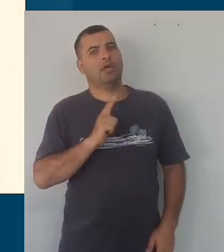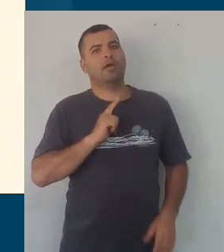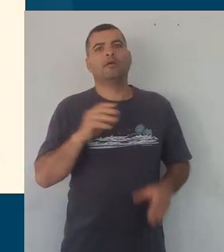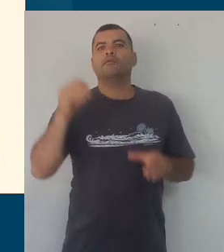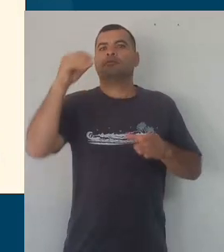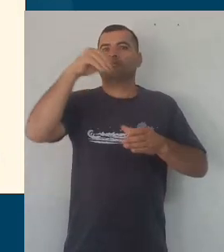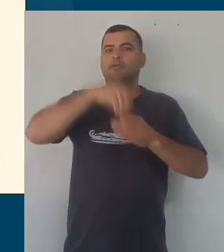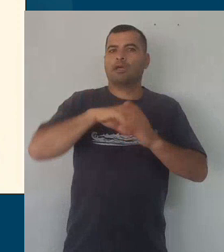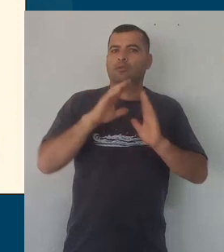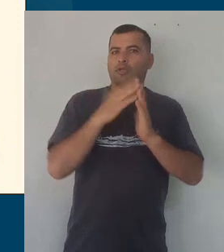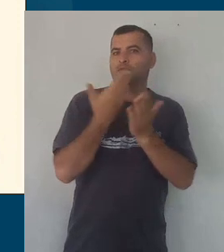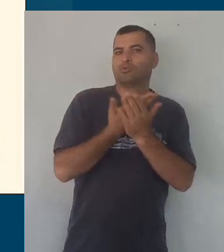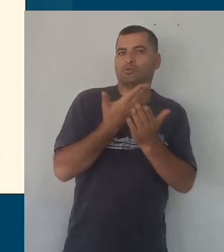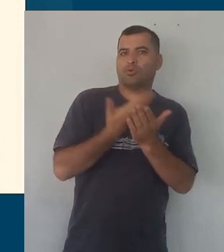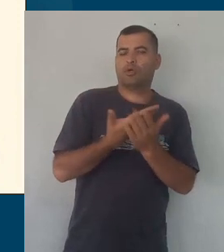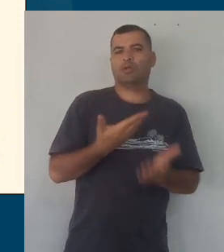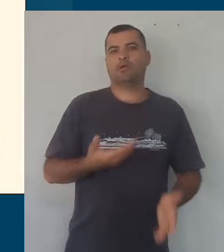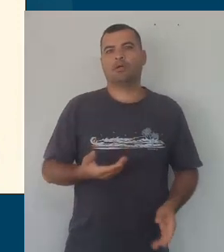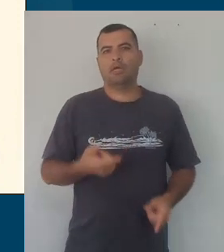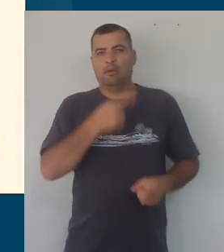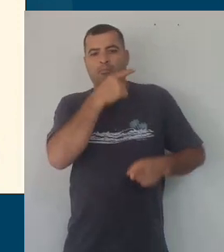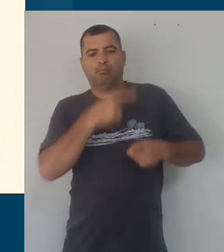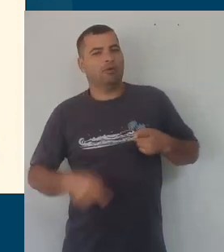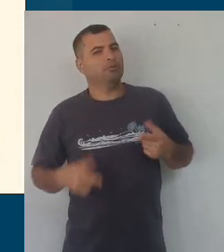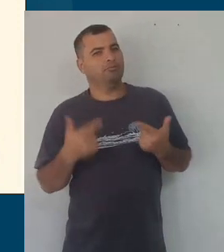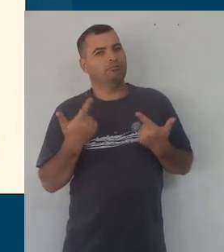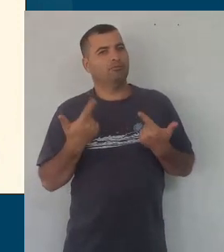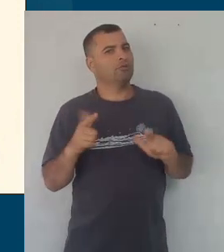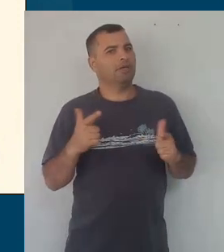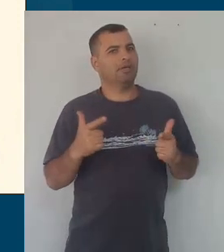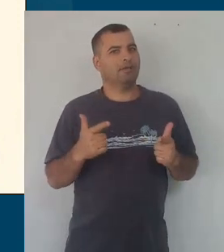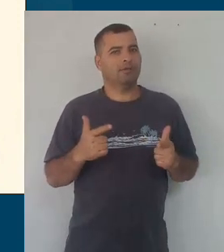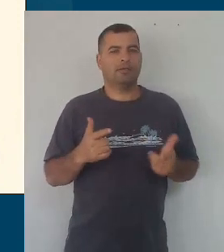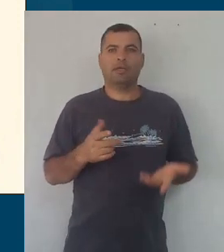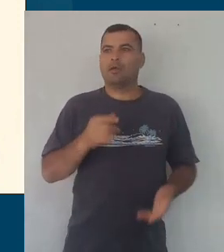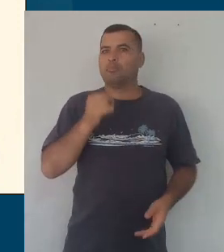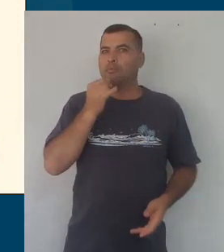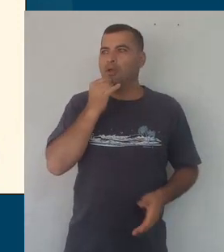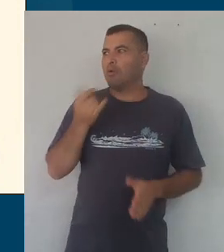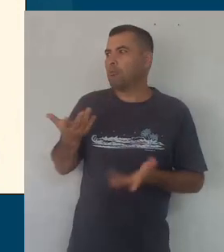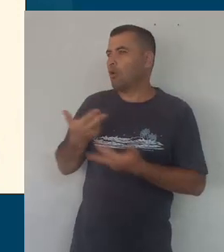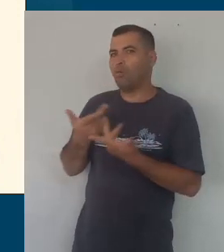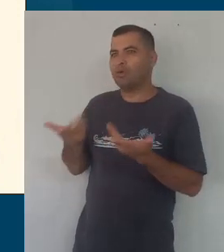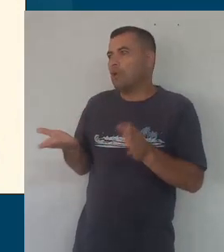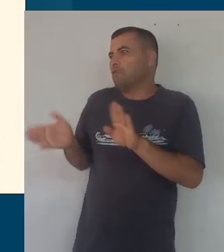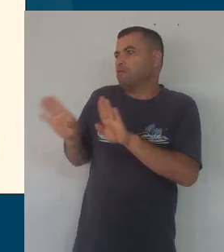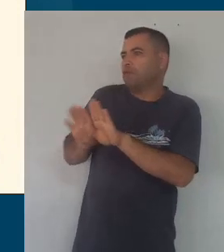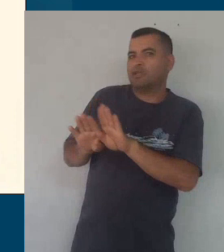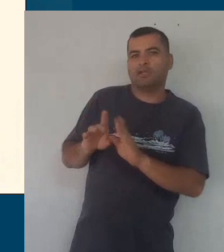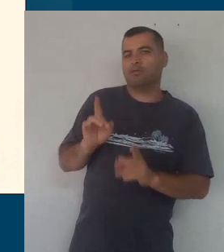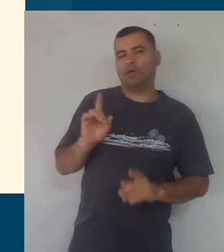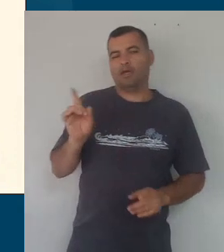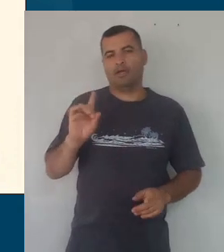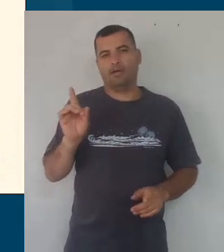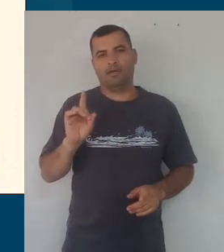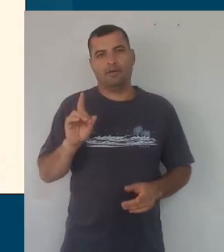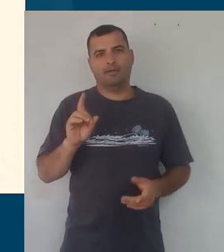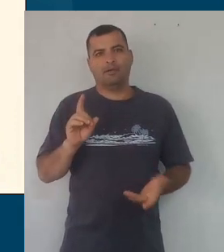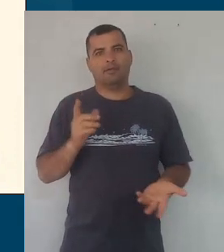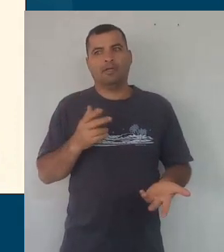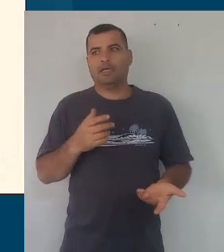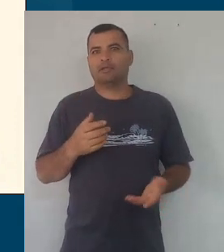para dentro da escola e não há questão proibida. Toda vez que querem fechar a porta com qualquer tipo de interdição,